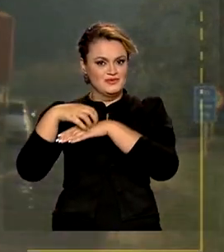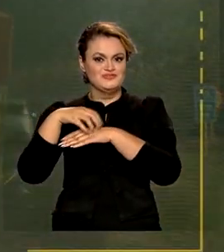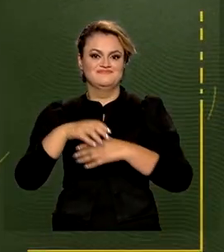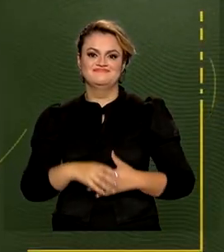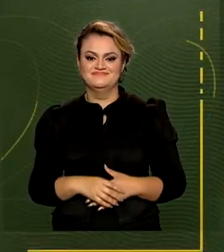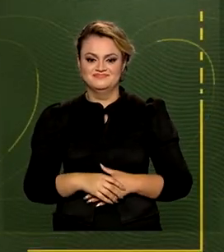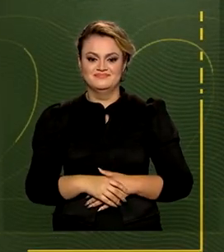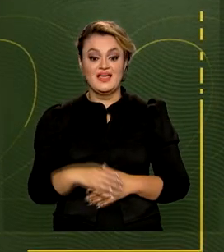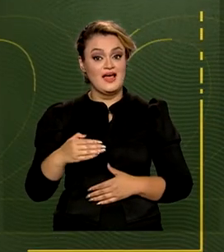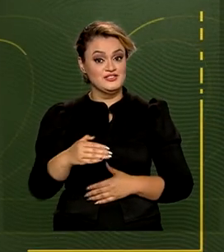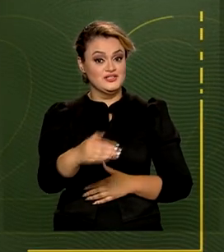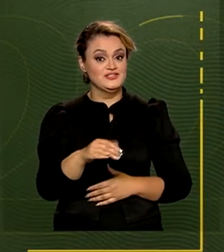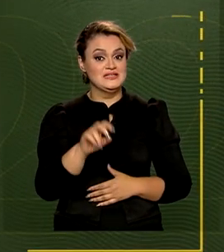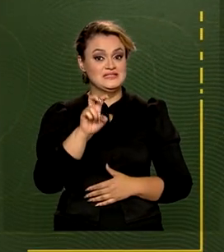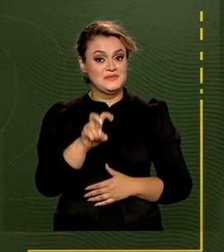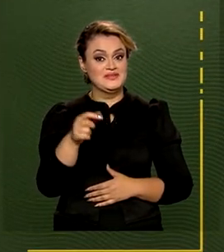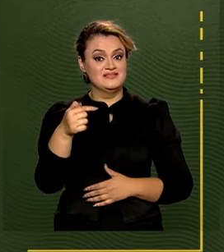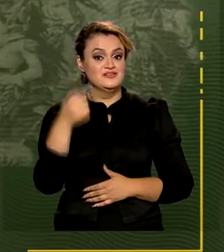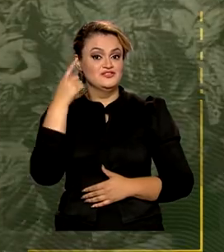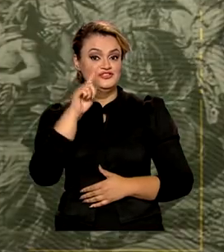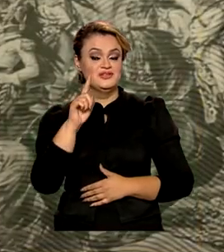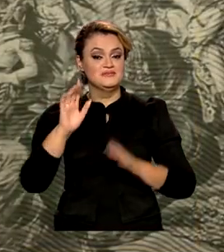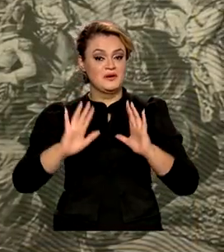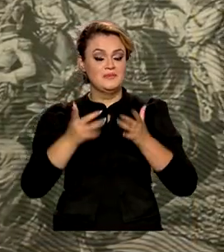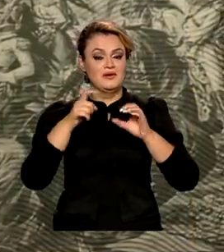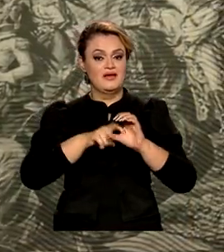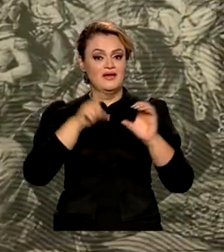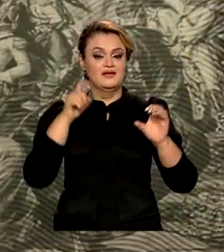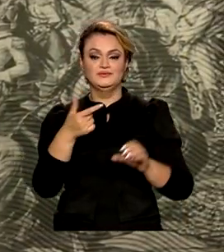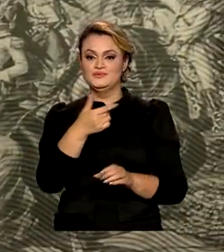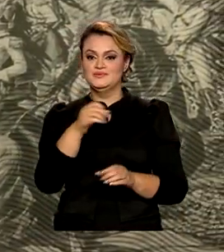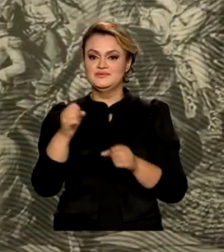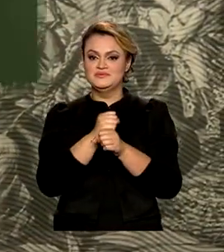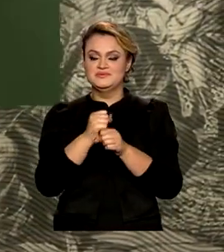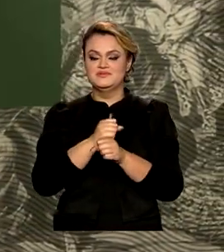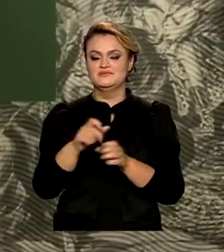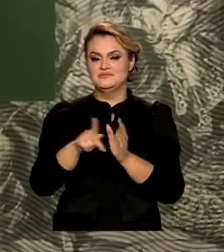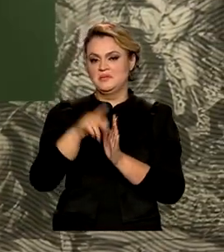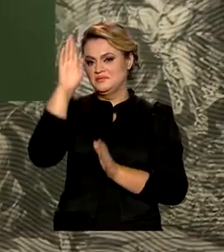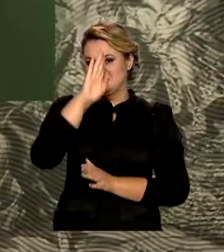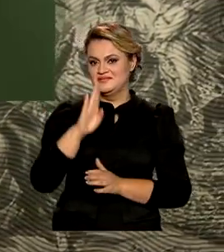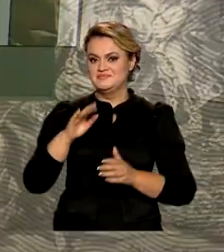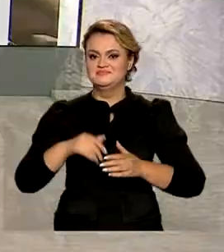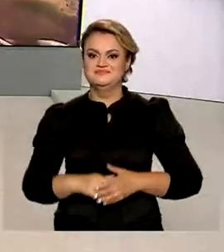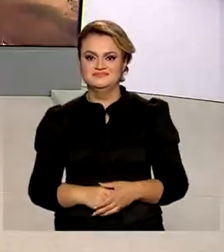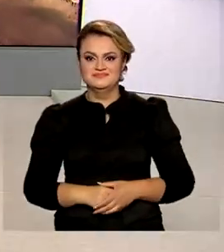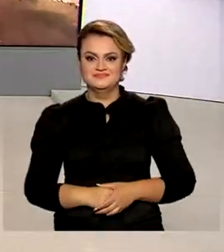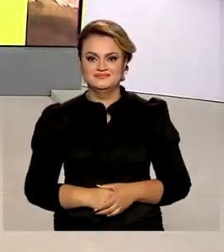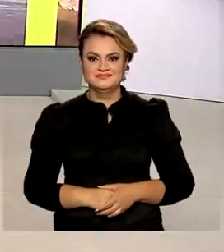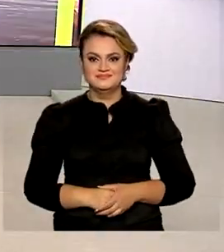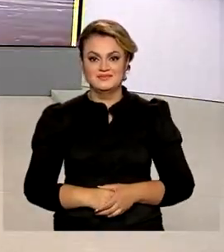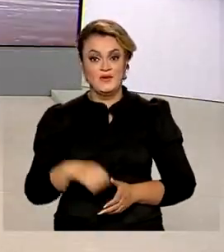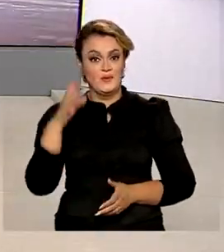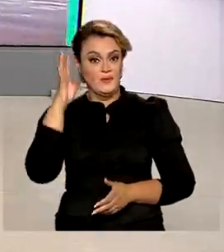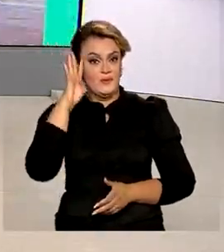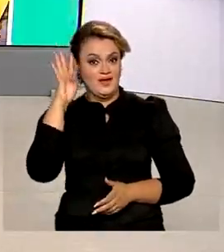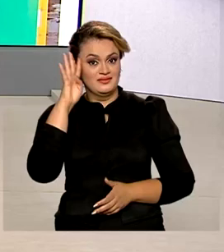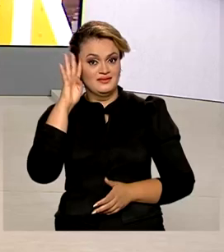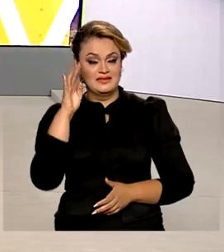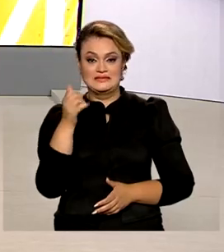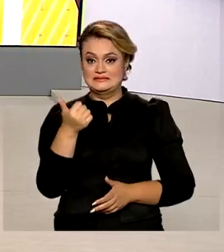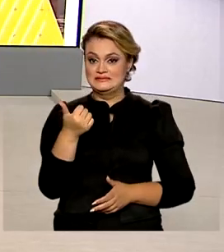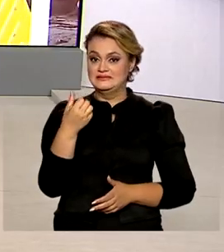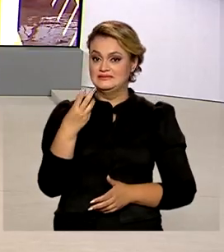E faltam 56 dias para o bicentenário da independência do Brasil. Quarta-feira,